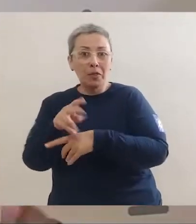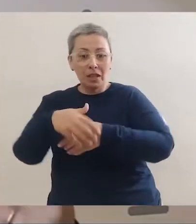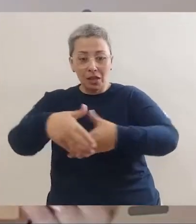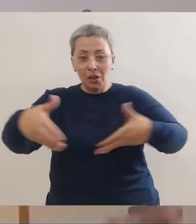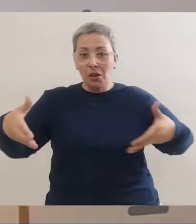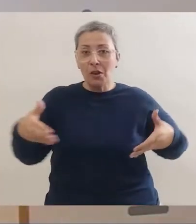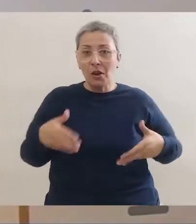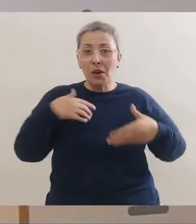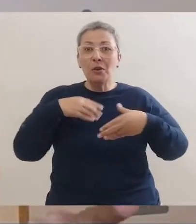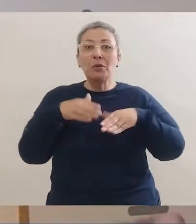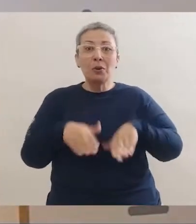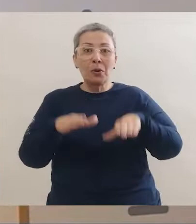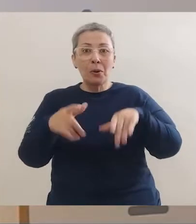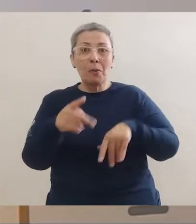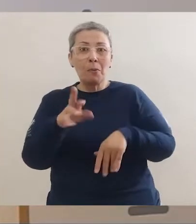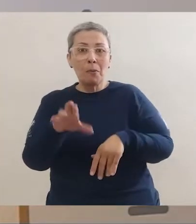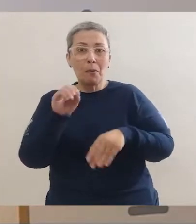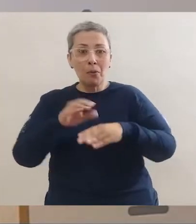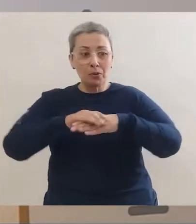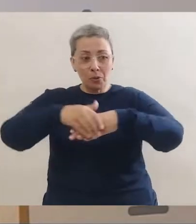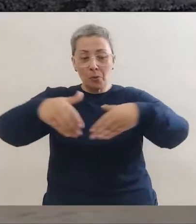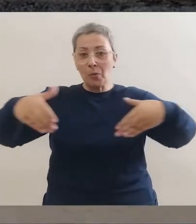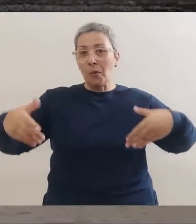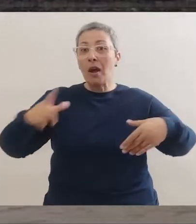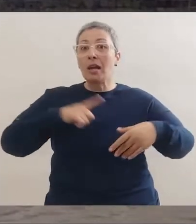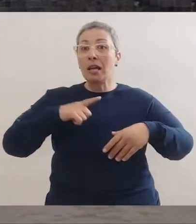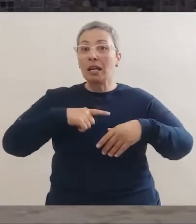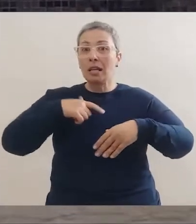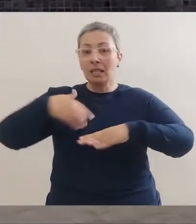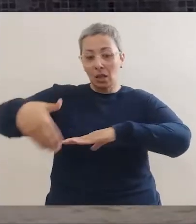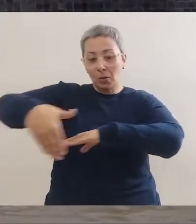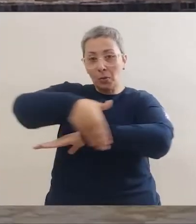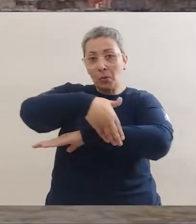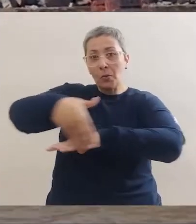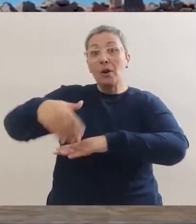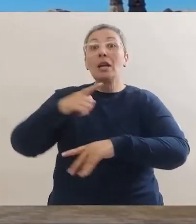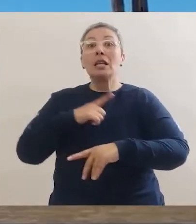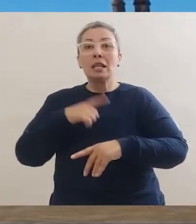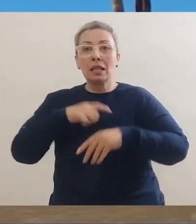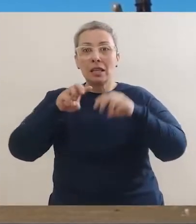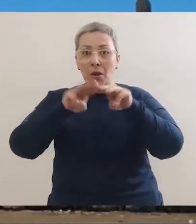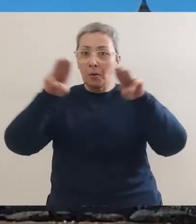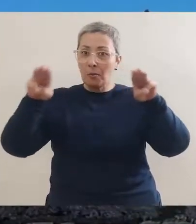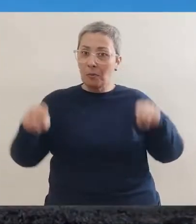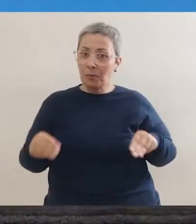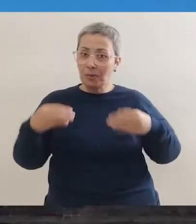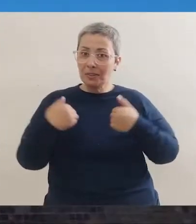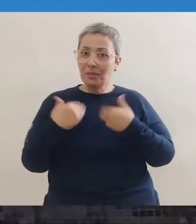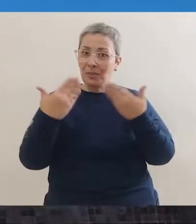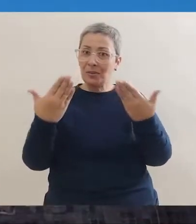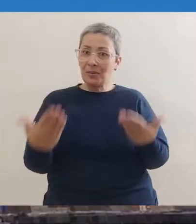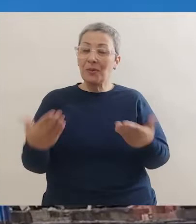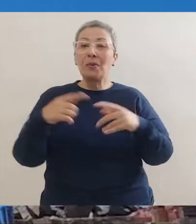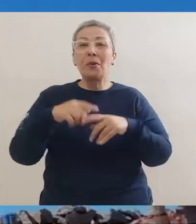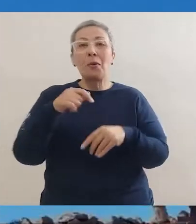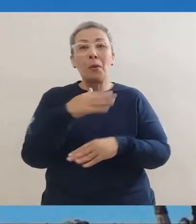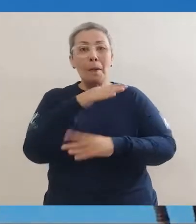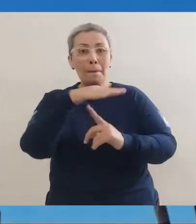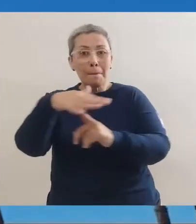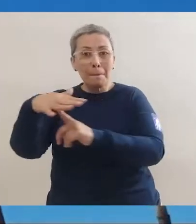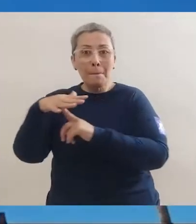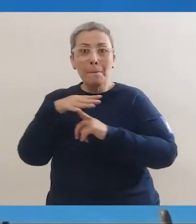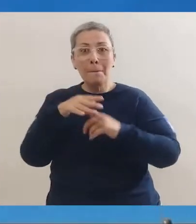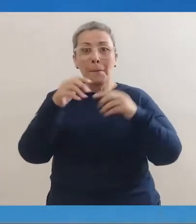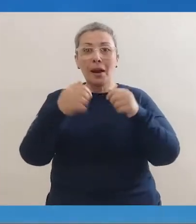proteger as ilhas e o porto da cidade. Em cima dele, há uma estrada e até um museu a céu aberto,